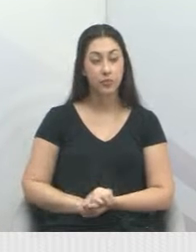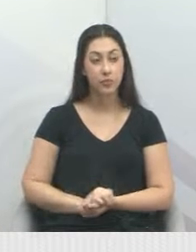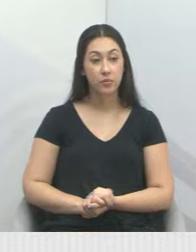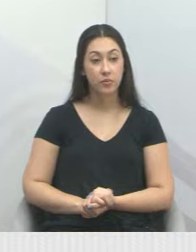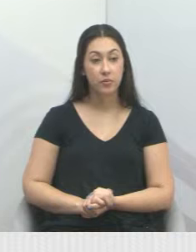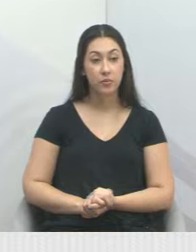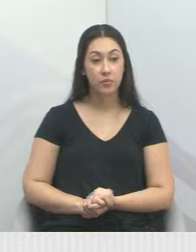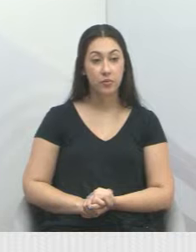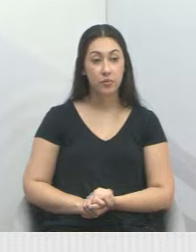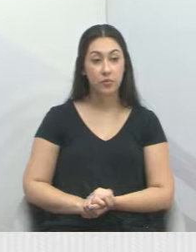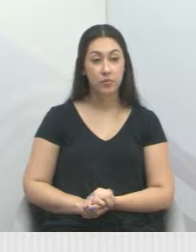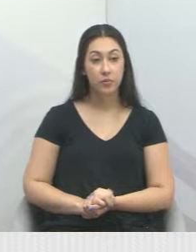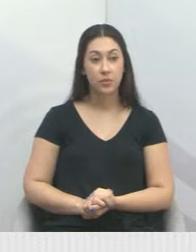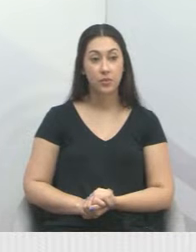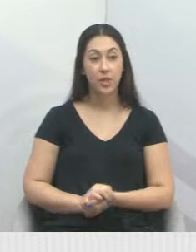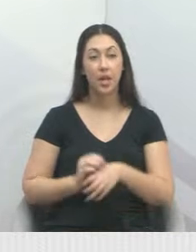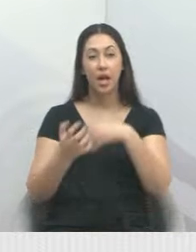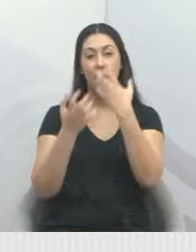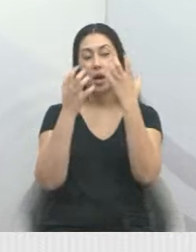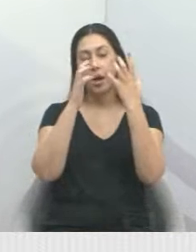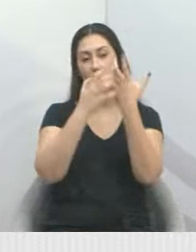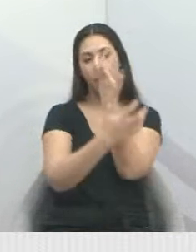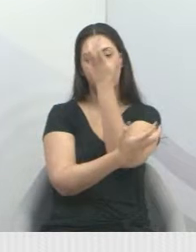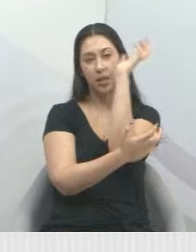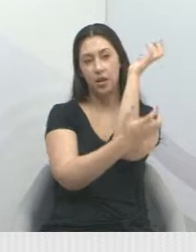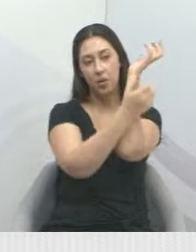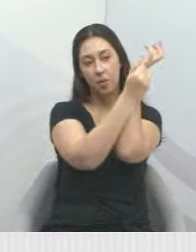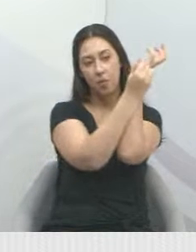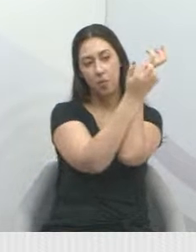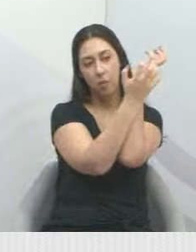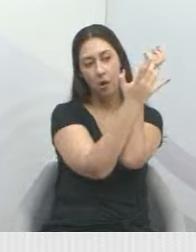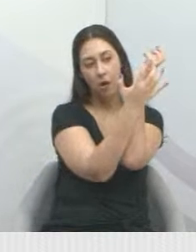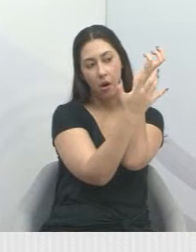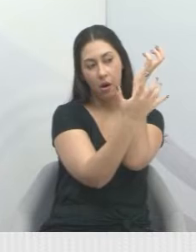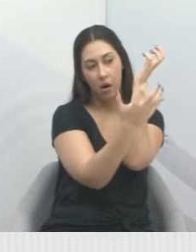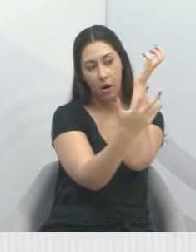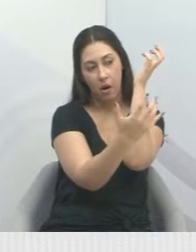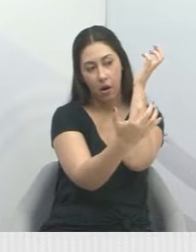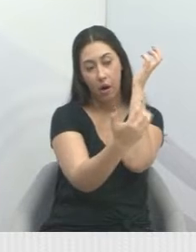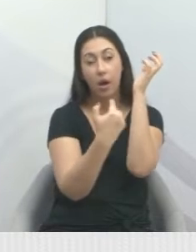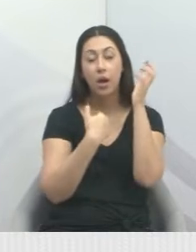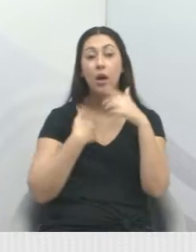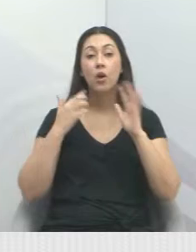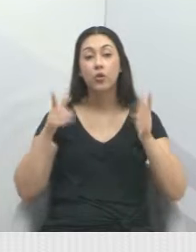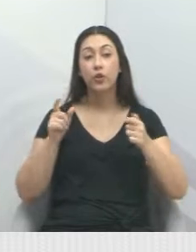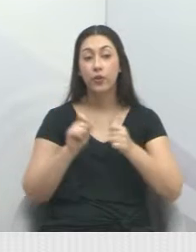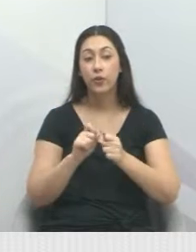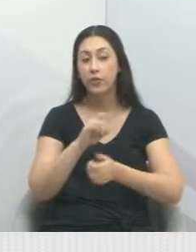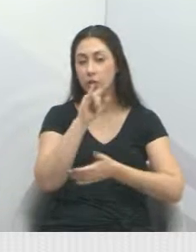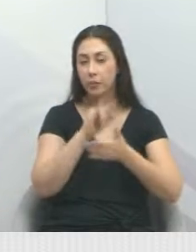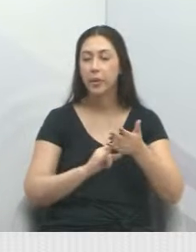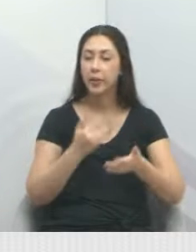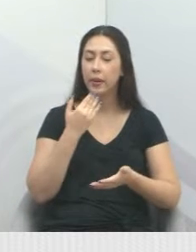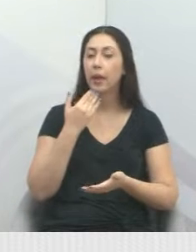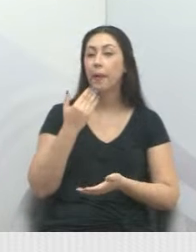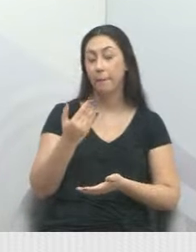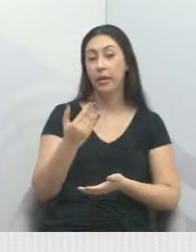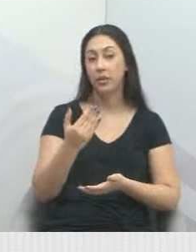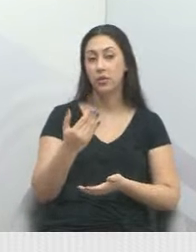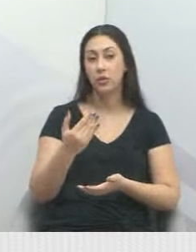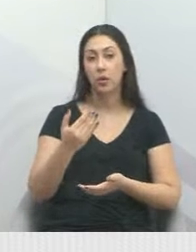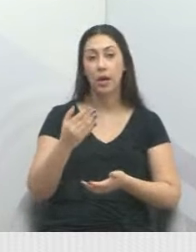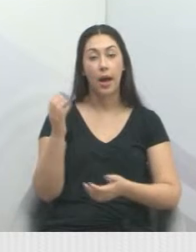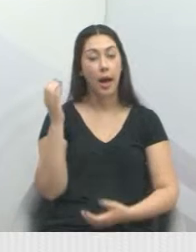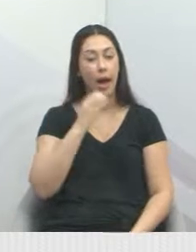ela está invadindo a pista da caminhada, então já fiz vários documentos, peço para a Crô de tomar a providência